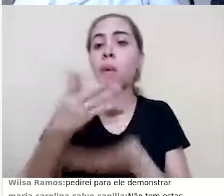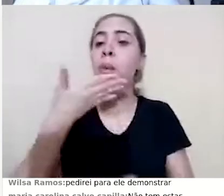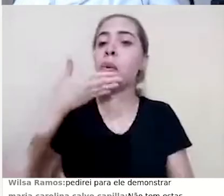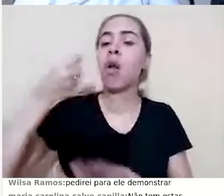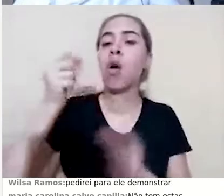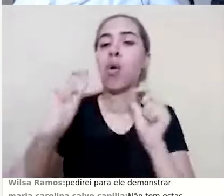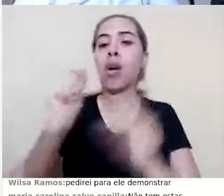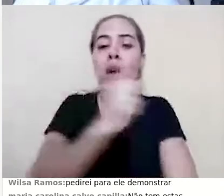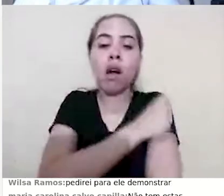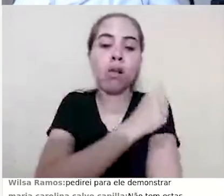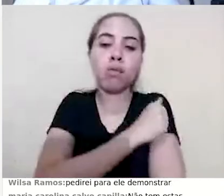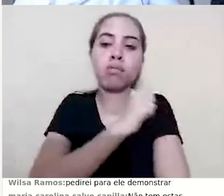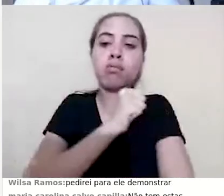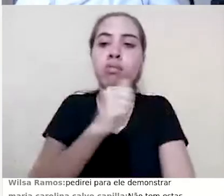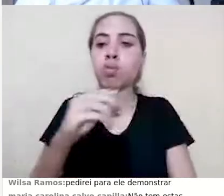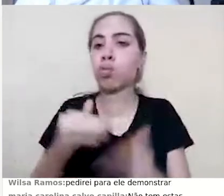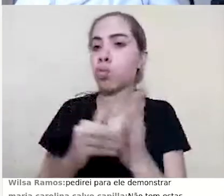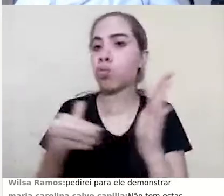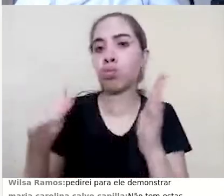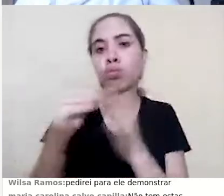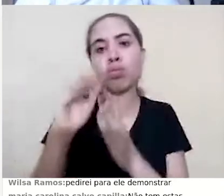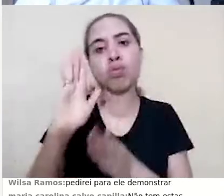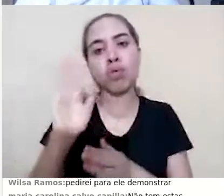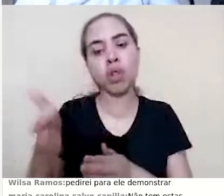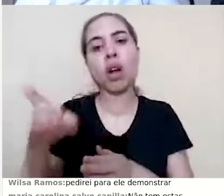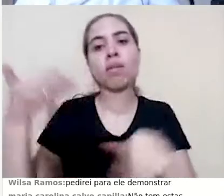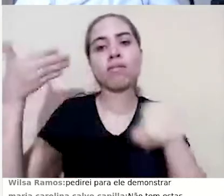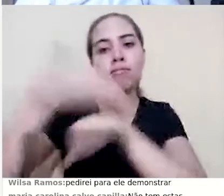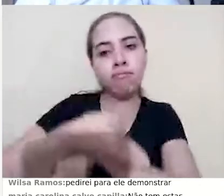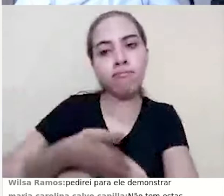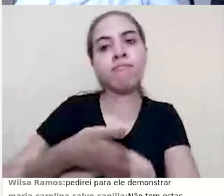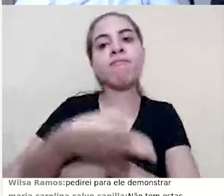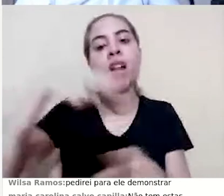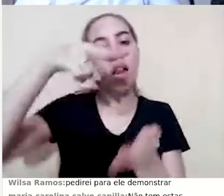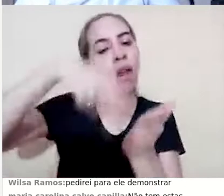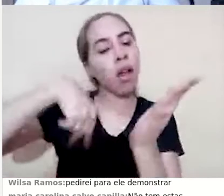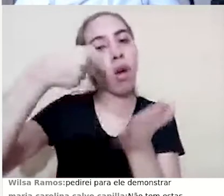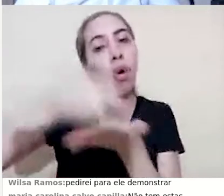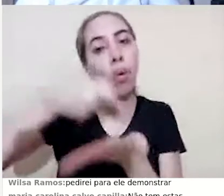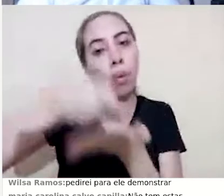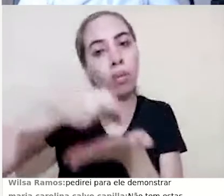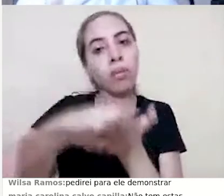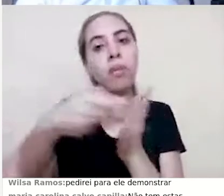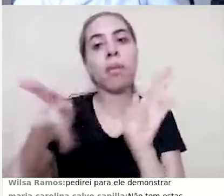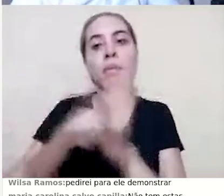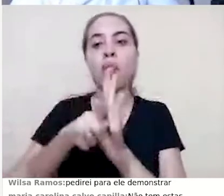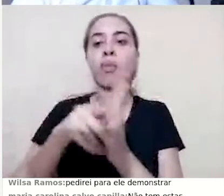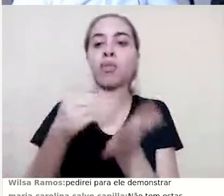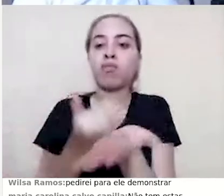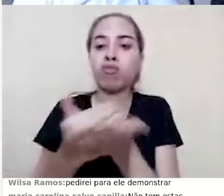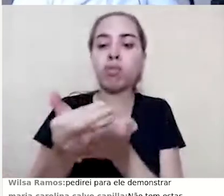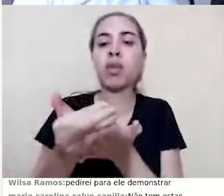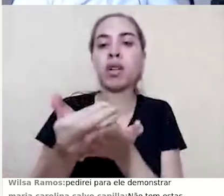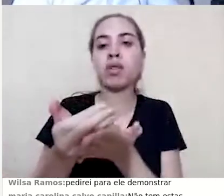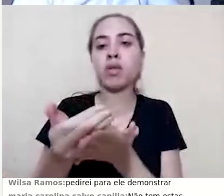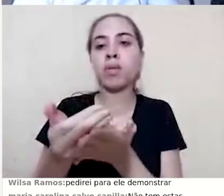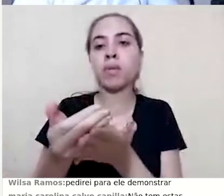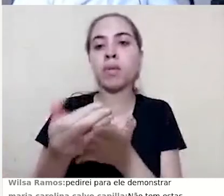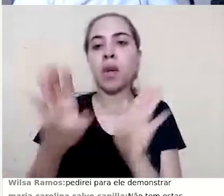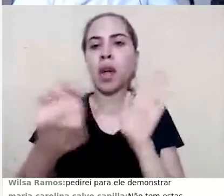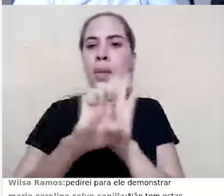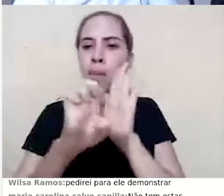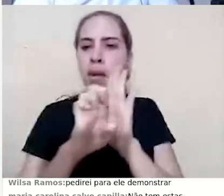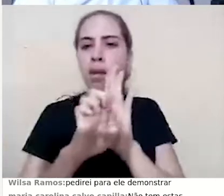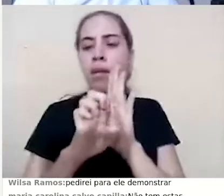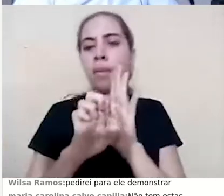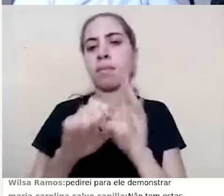tivessem acessado essa leitura obrigatória, que seria o plano de ensino. Eu posso reforçar isso por meio de mensagens, a gente vai